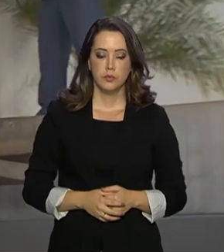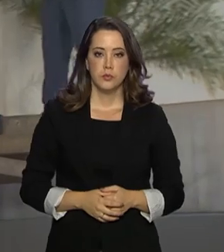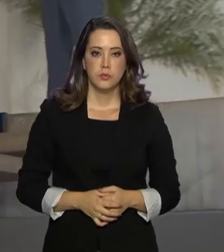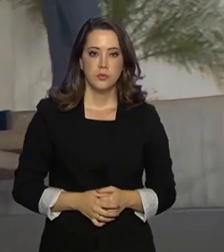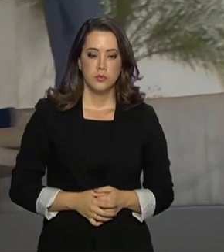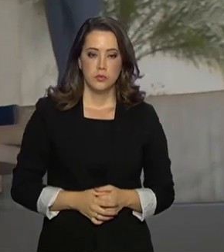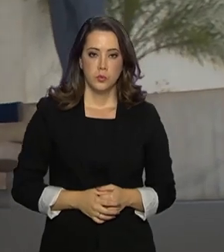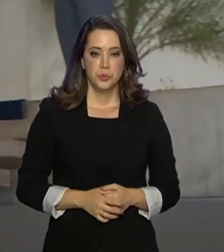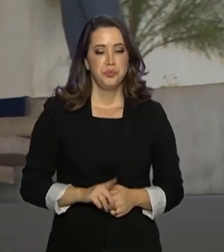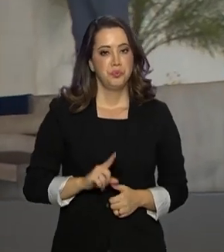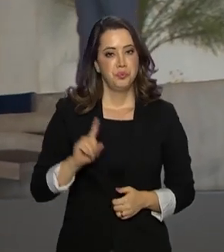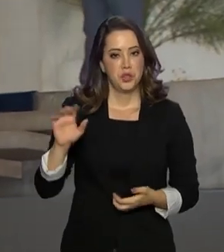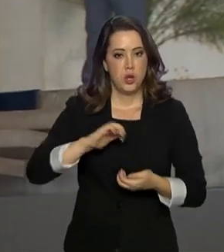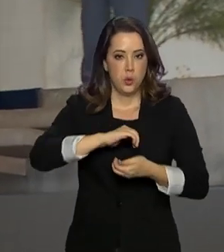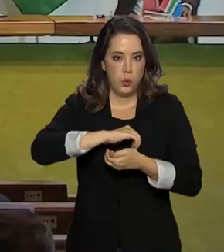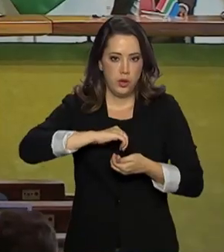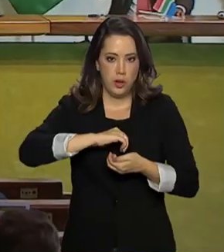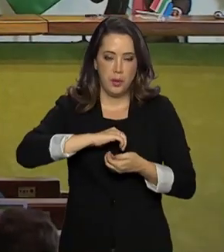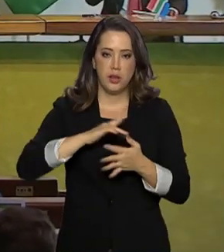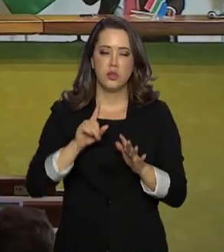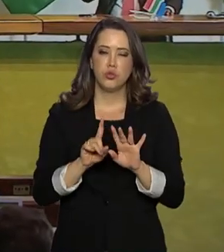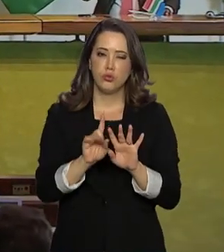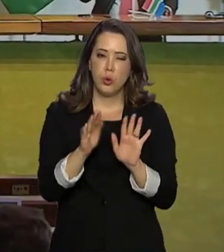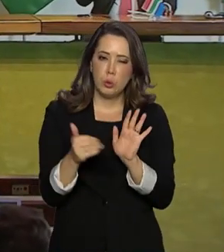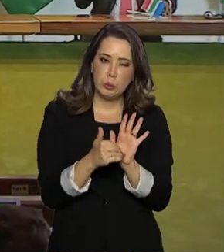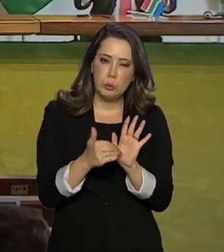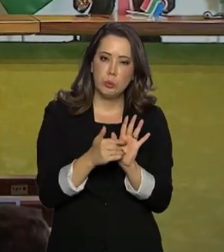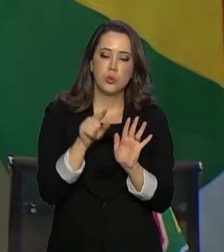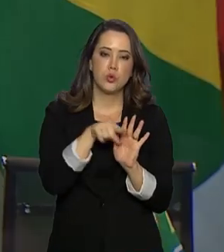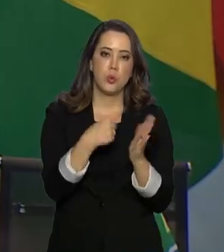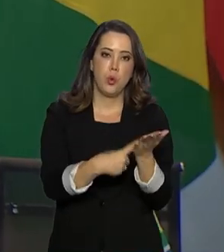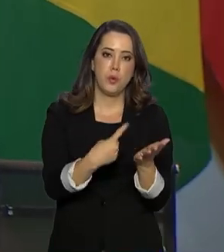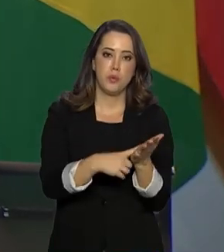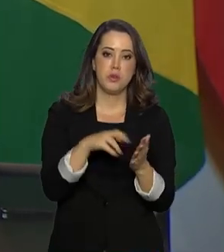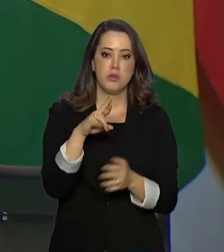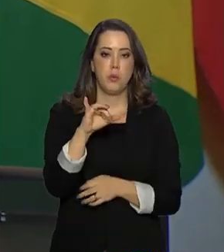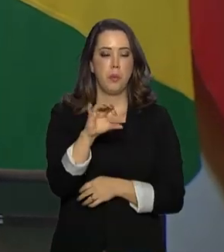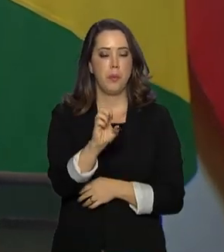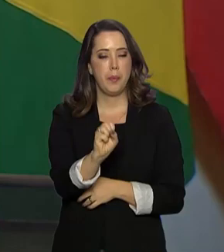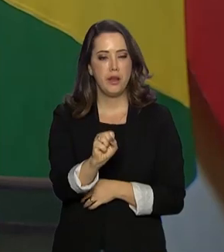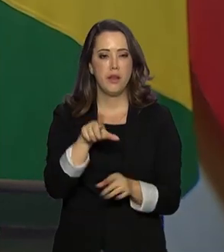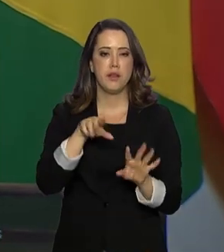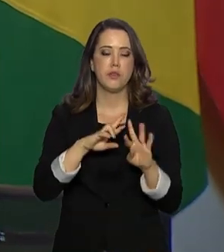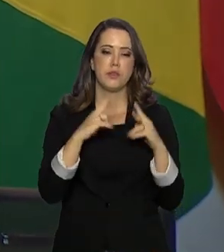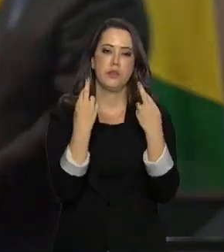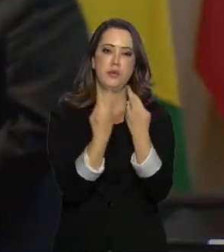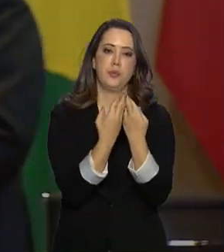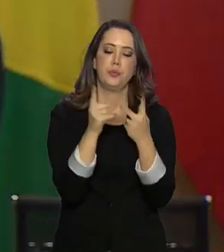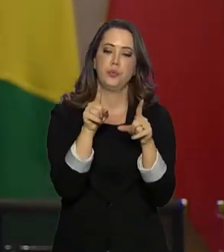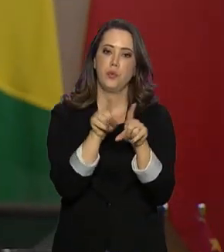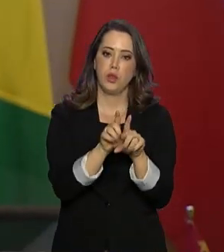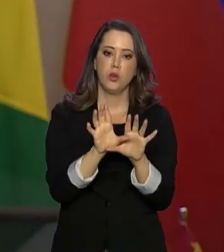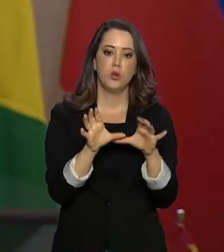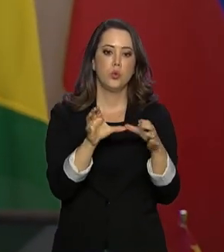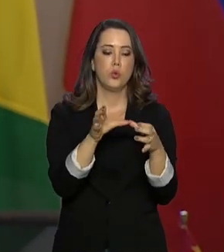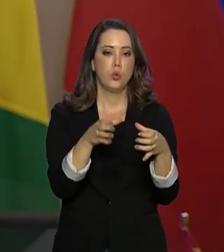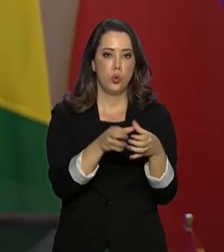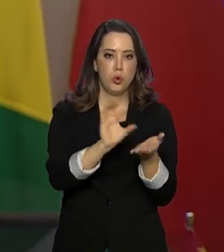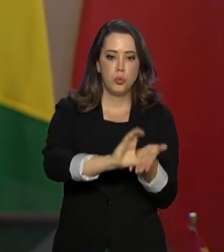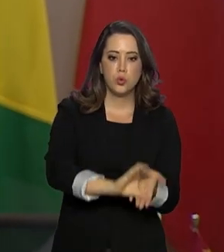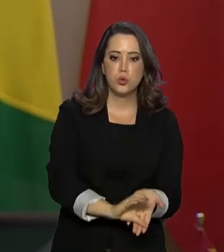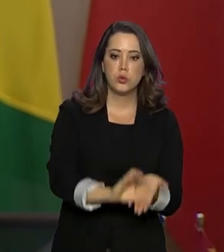No Itamaraty, em uma das últimas agendas da cúpula do BRICS, representantes do Conselho Empresarial que integram o grupo